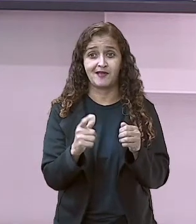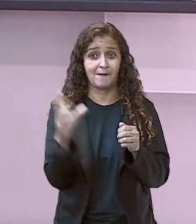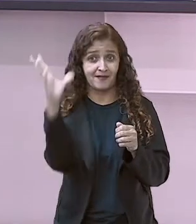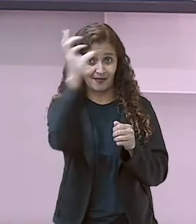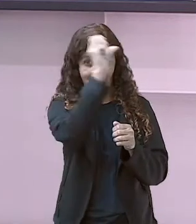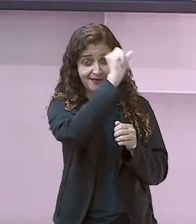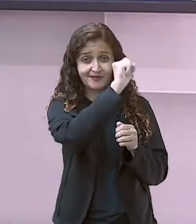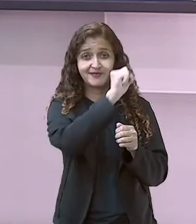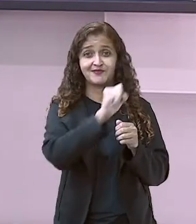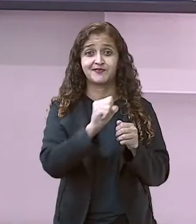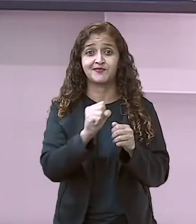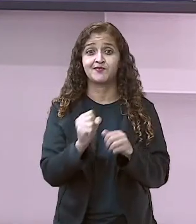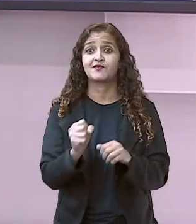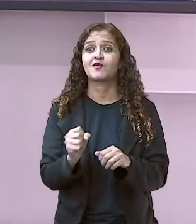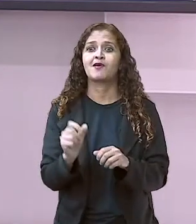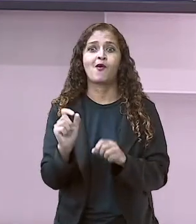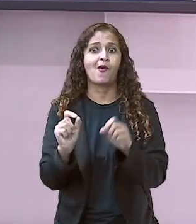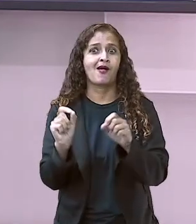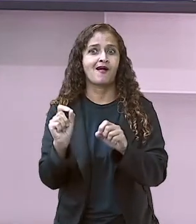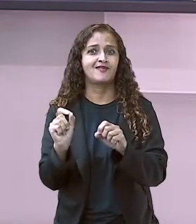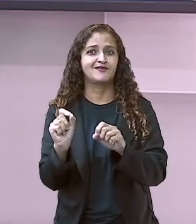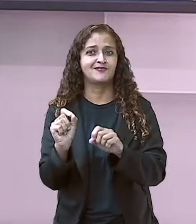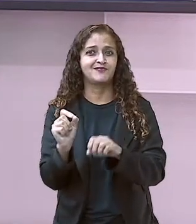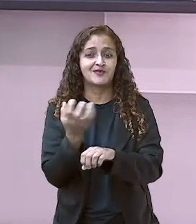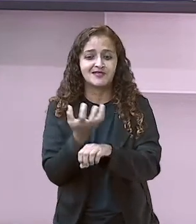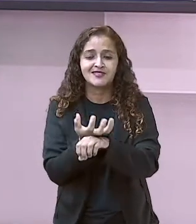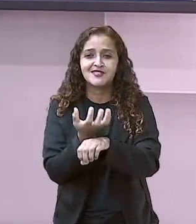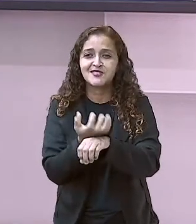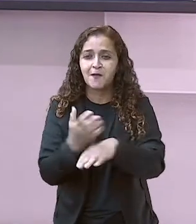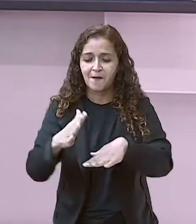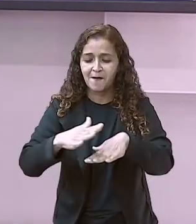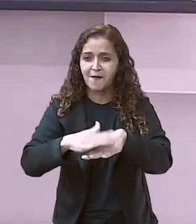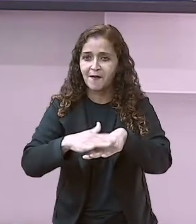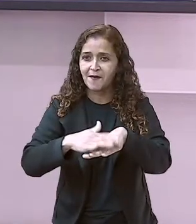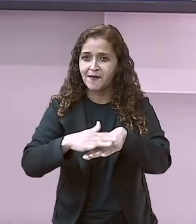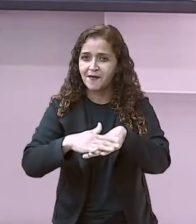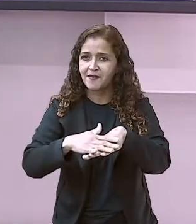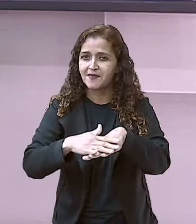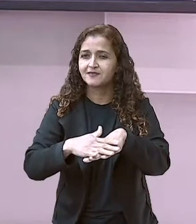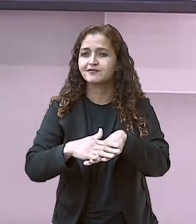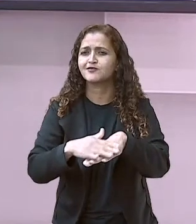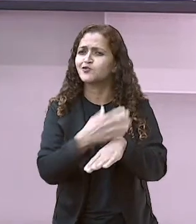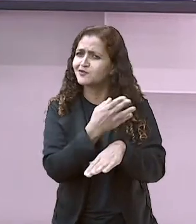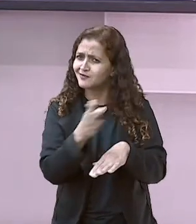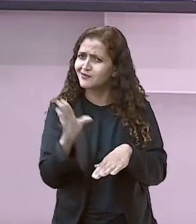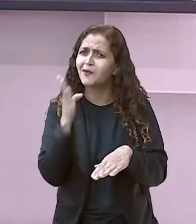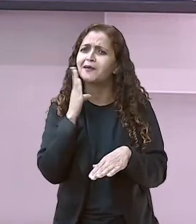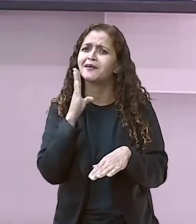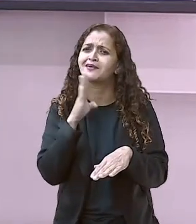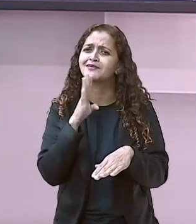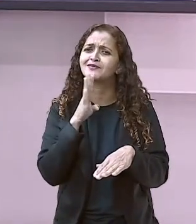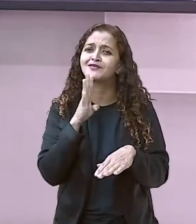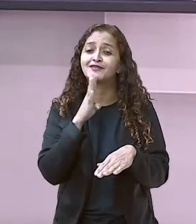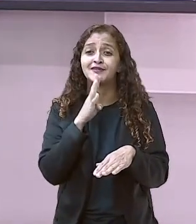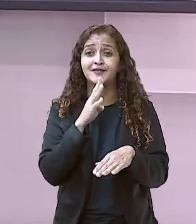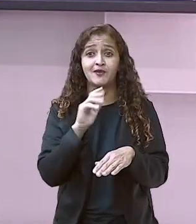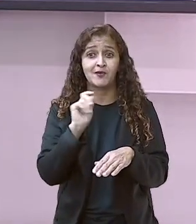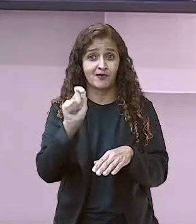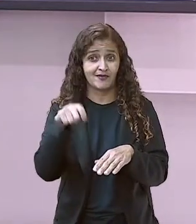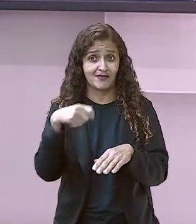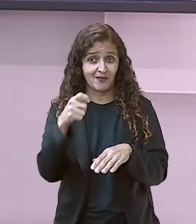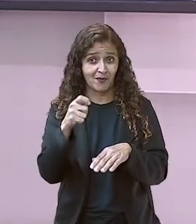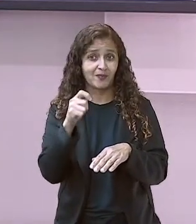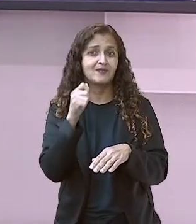hoje, sabe o quê? O componente curricular matemática. Todo mundo já me conhece, não conhece? Meu nome é Solange,